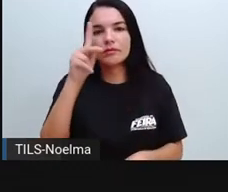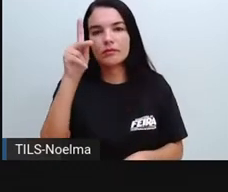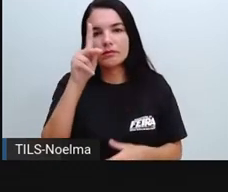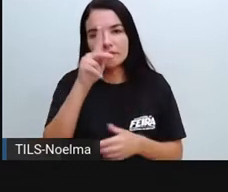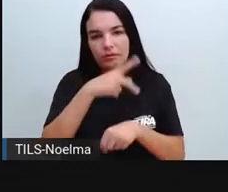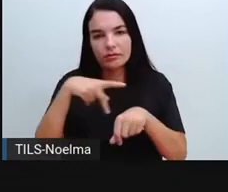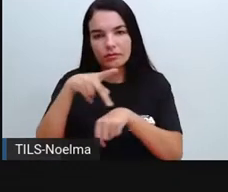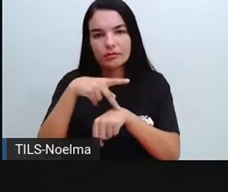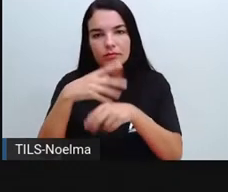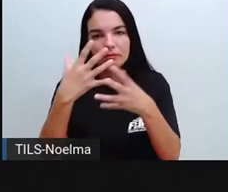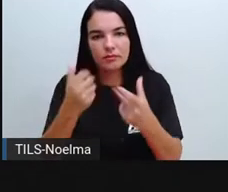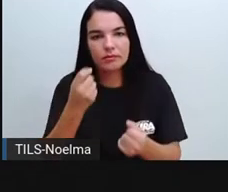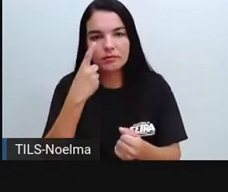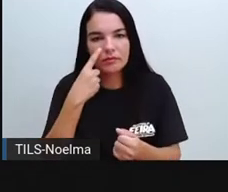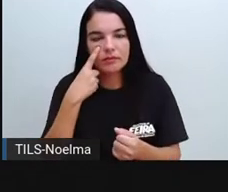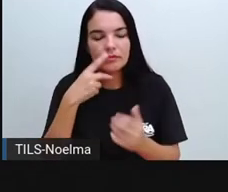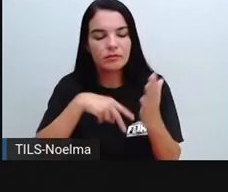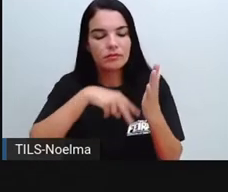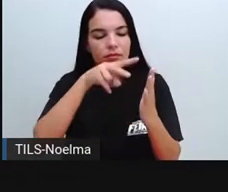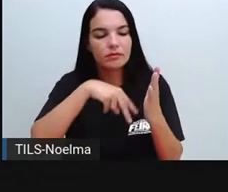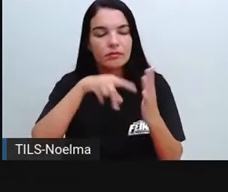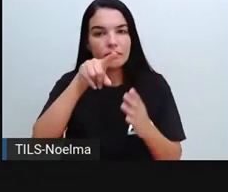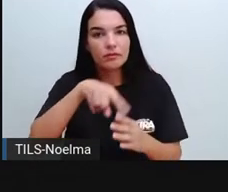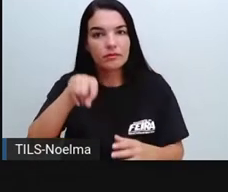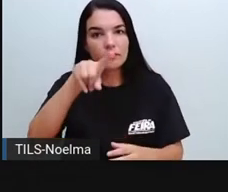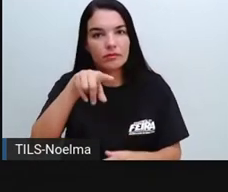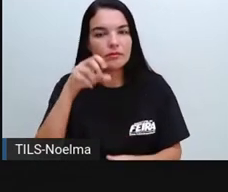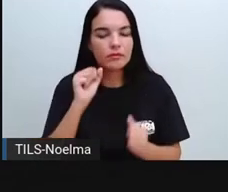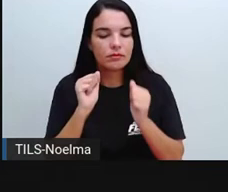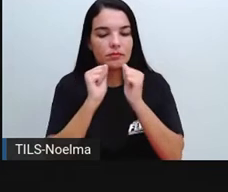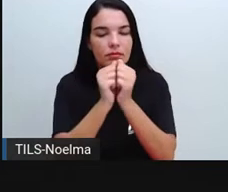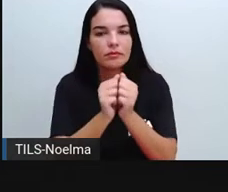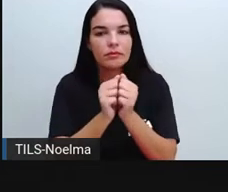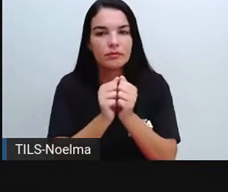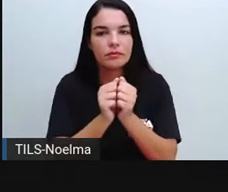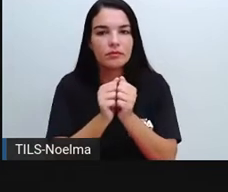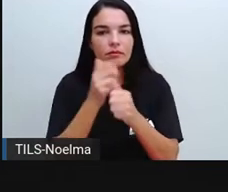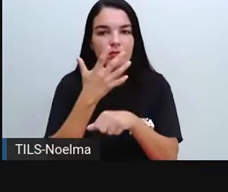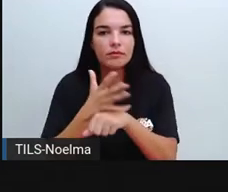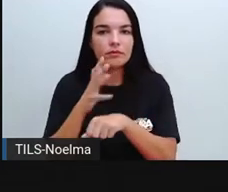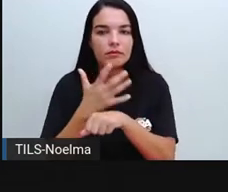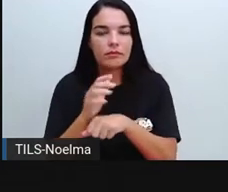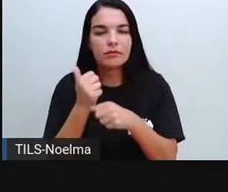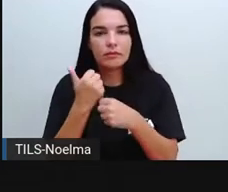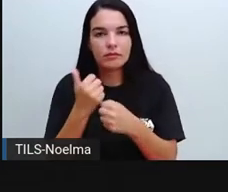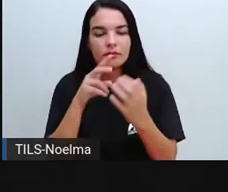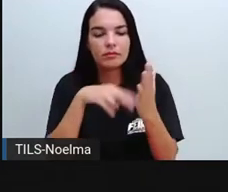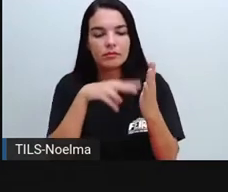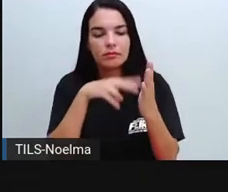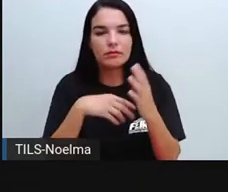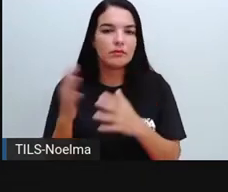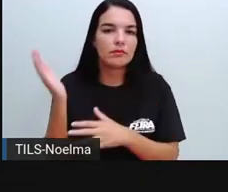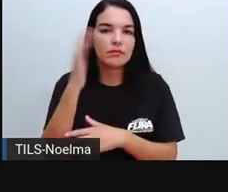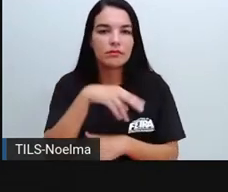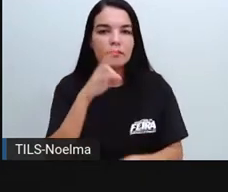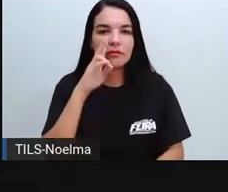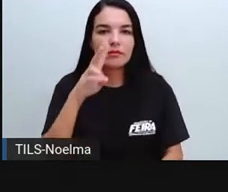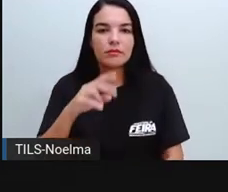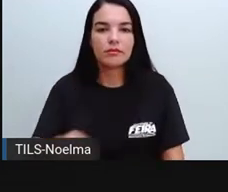Então a prova vai fazer a leitura em voz alta e você vai ler junto comigo para treinar a sua oralidade, certo? Vamos lá?